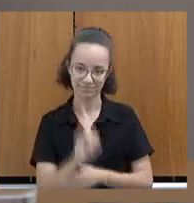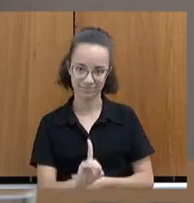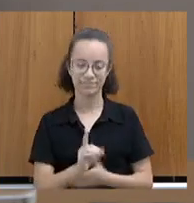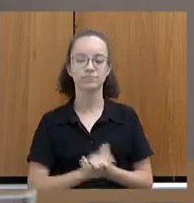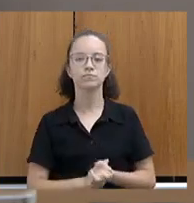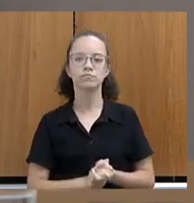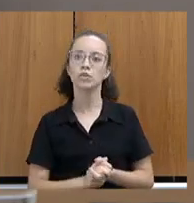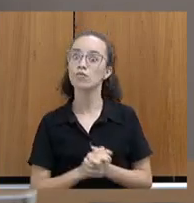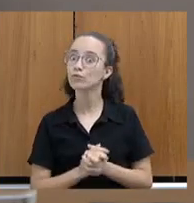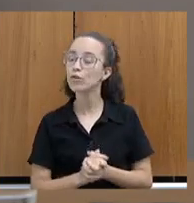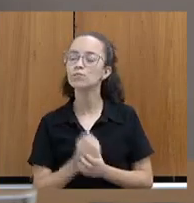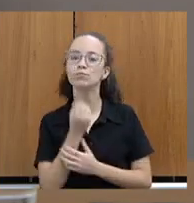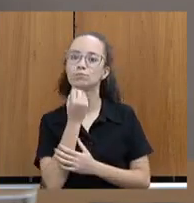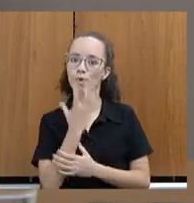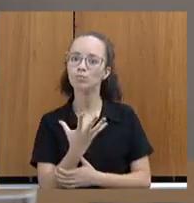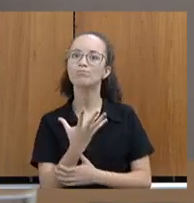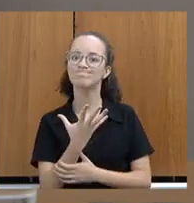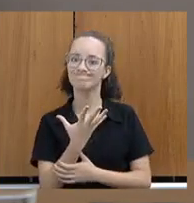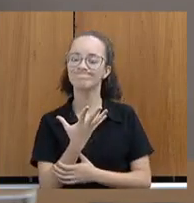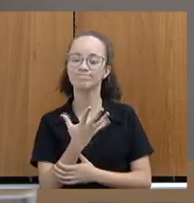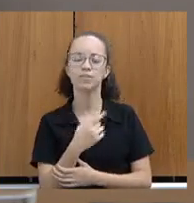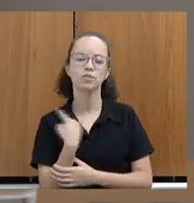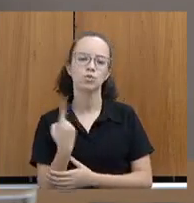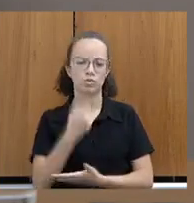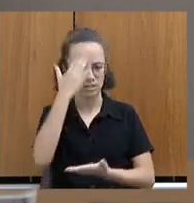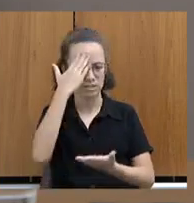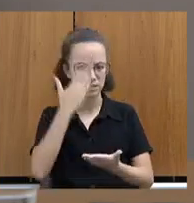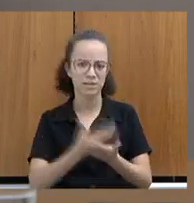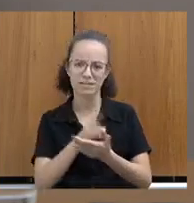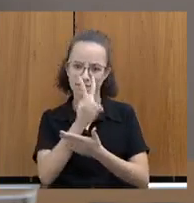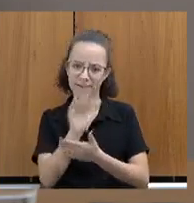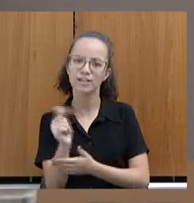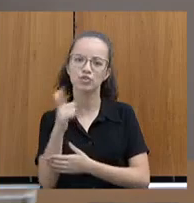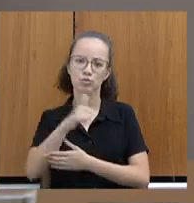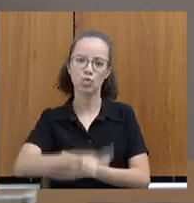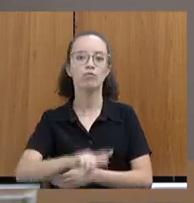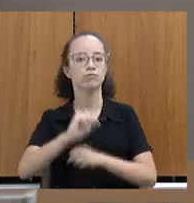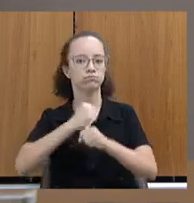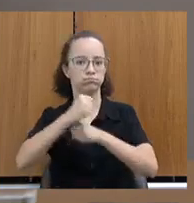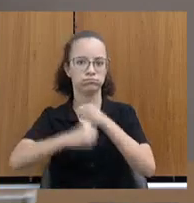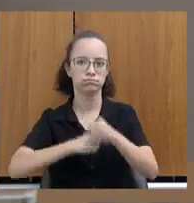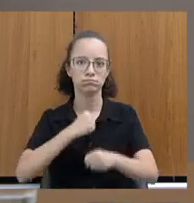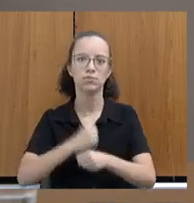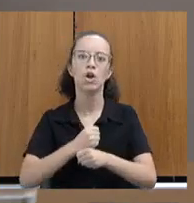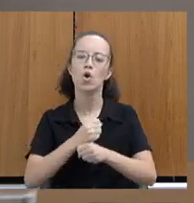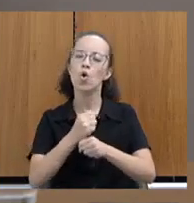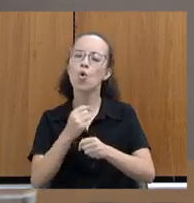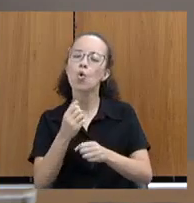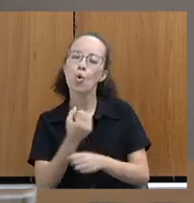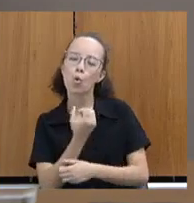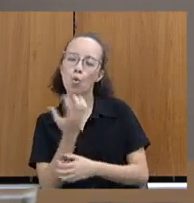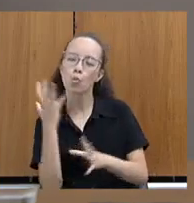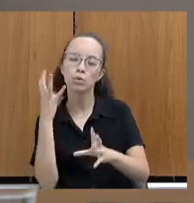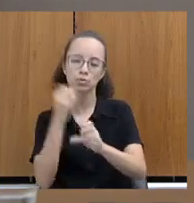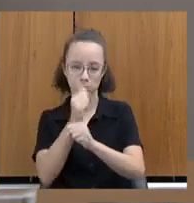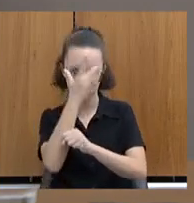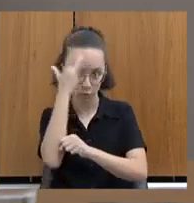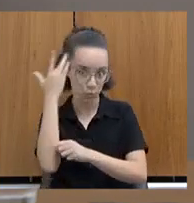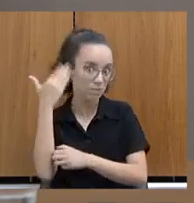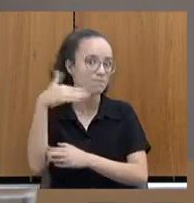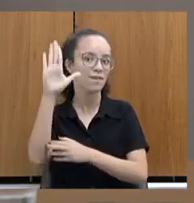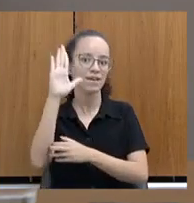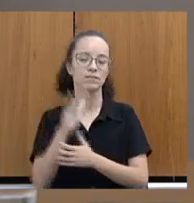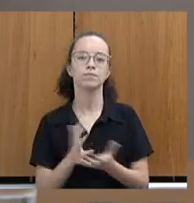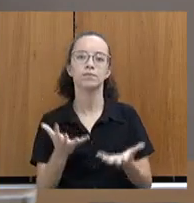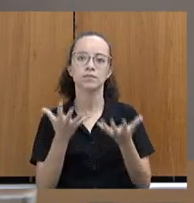Foi um sucesso. E nós acreditamos que nós vamos repetir ano que vem com um número muito maior. E